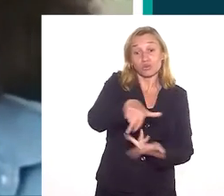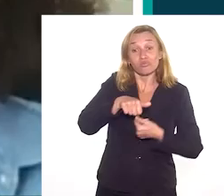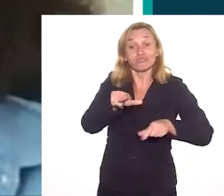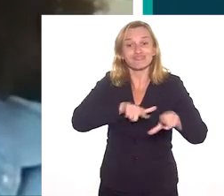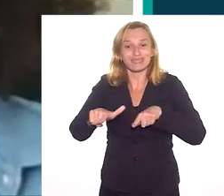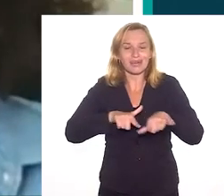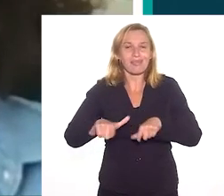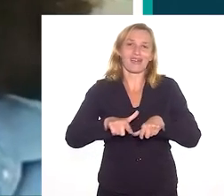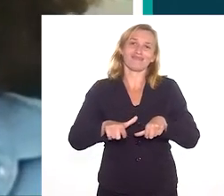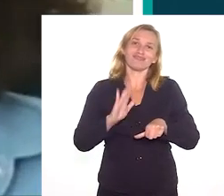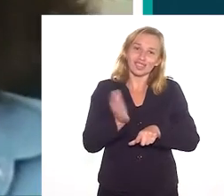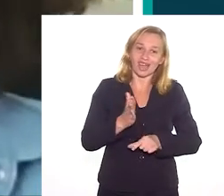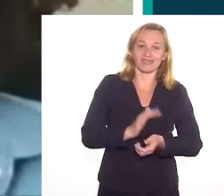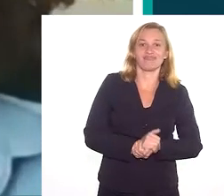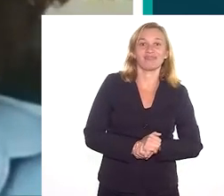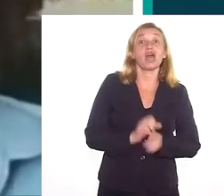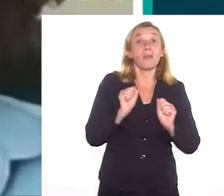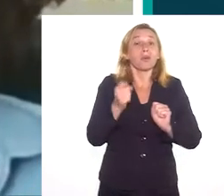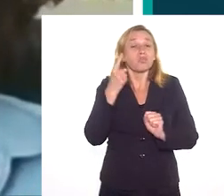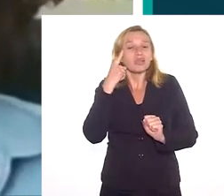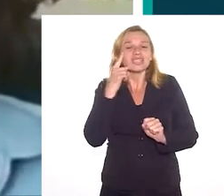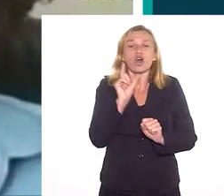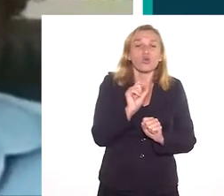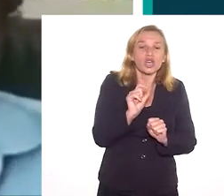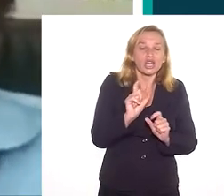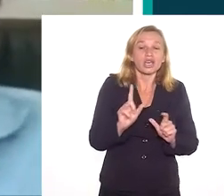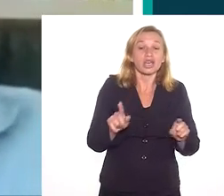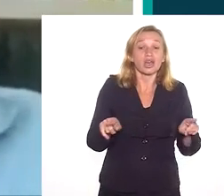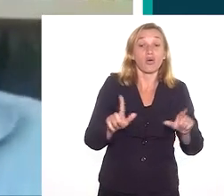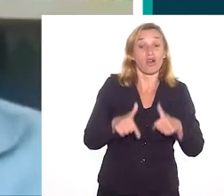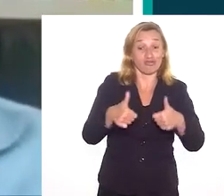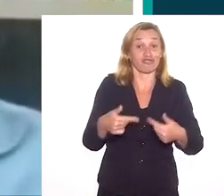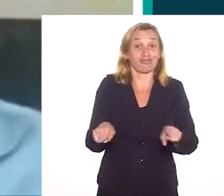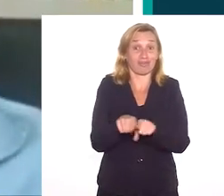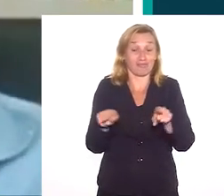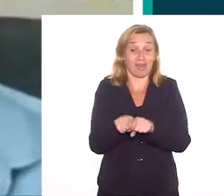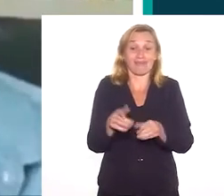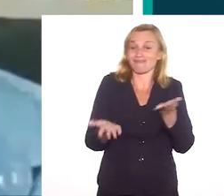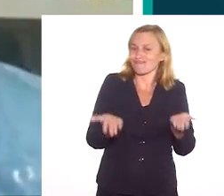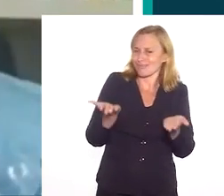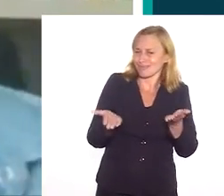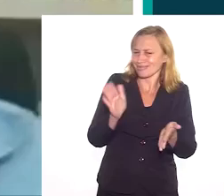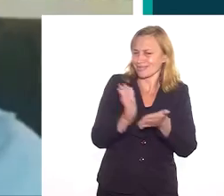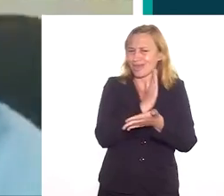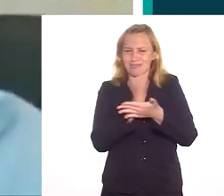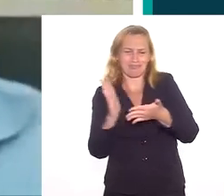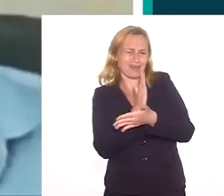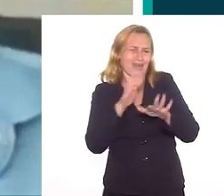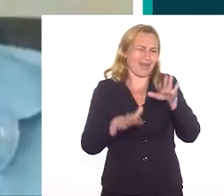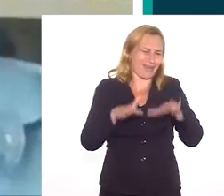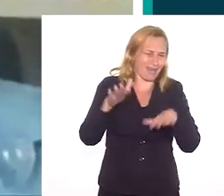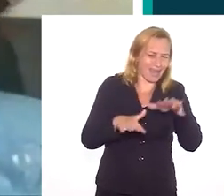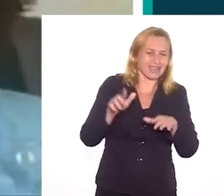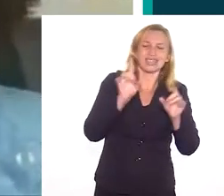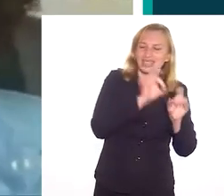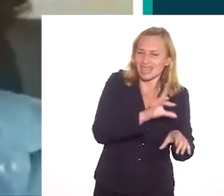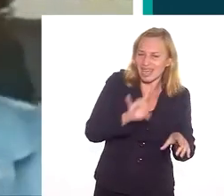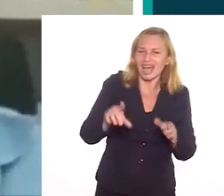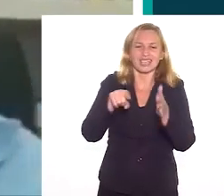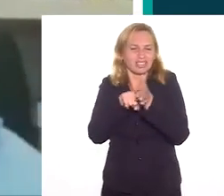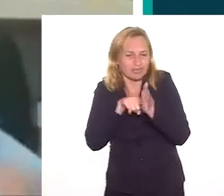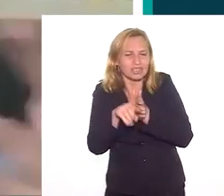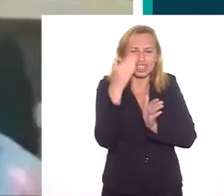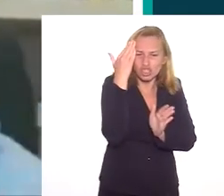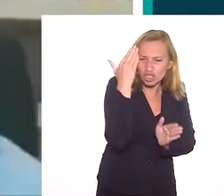dentro do mundo do trabalho. Ela é mão de obra. Então, a gente pode pensar que é uma forma também, claro que depende aí de como cada